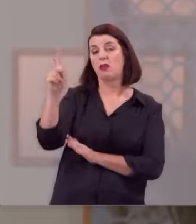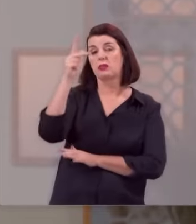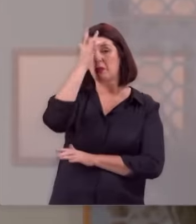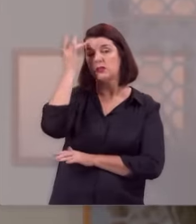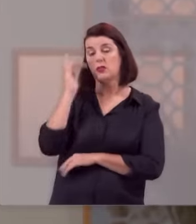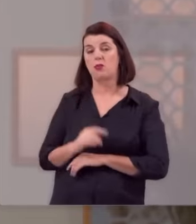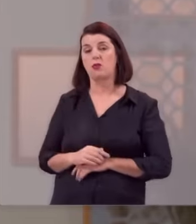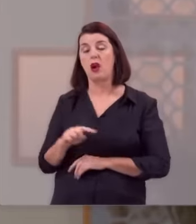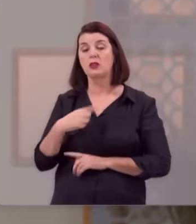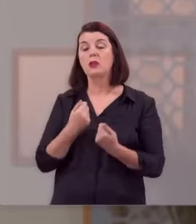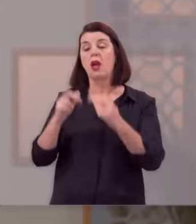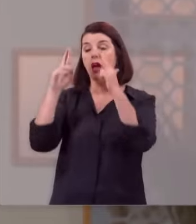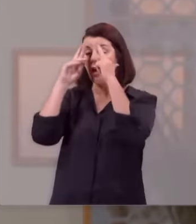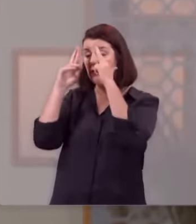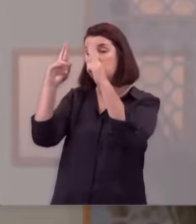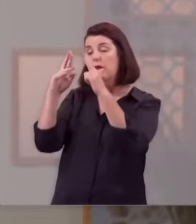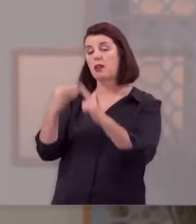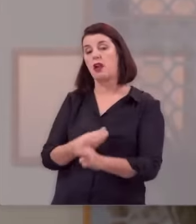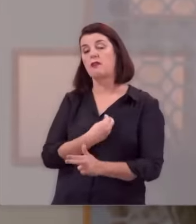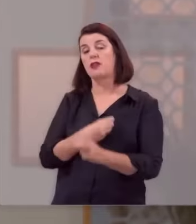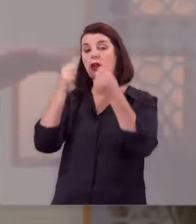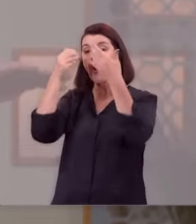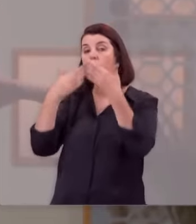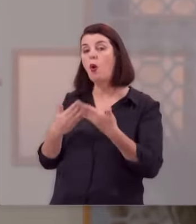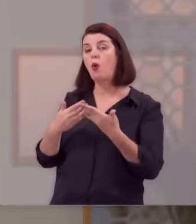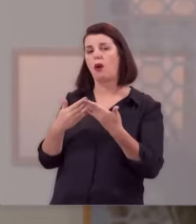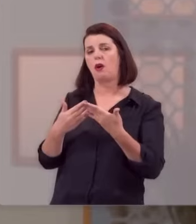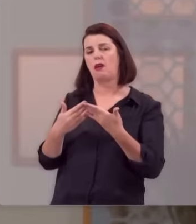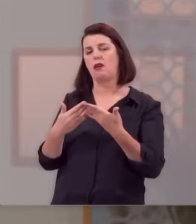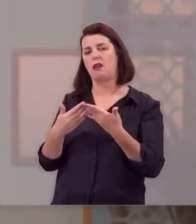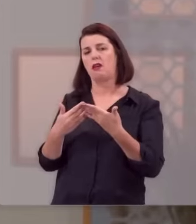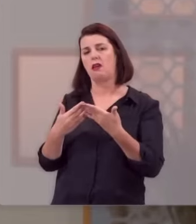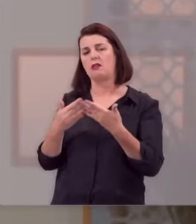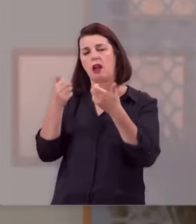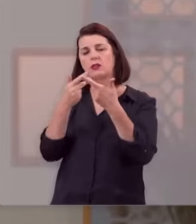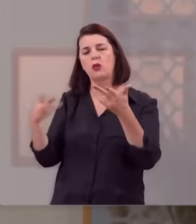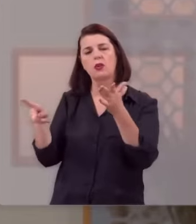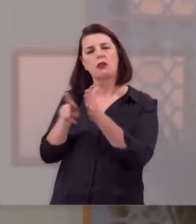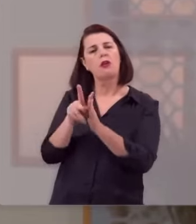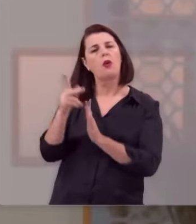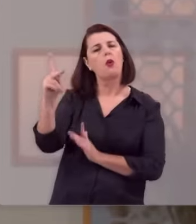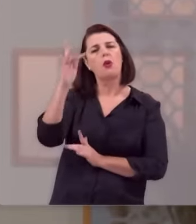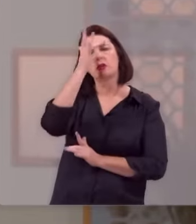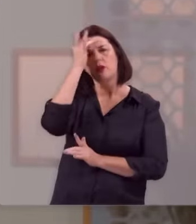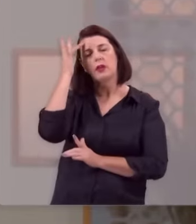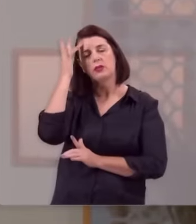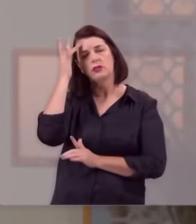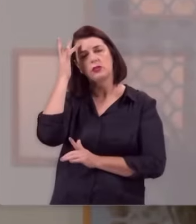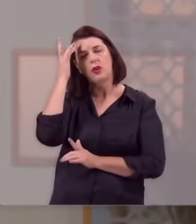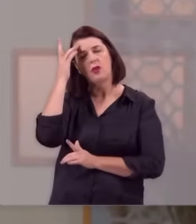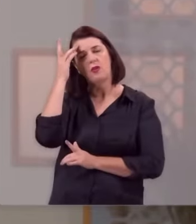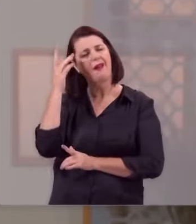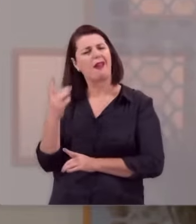nós temos que respeitar a vida alheia, a honra alheia, o nome alheio e os bens alheios. São preceitos